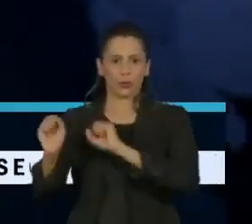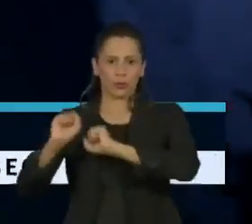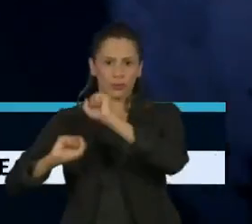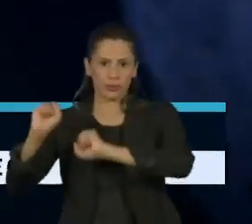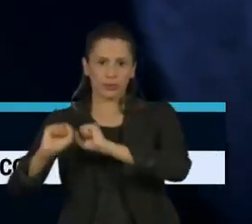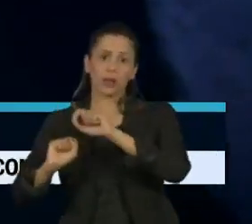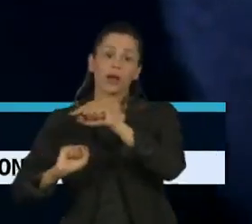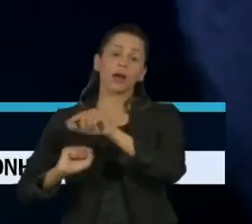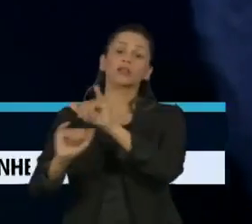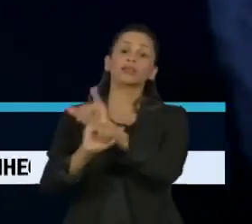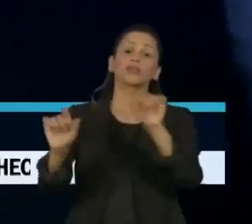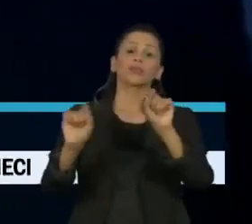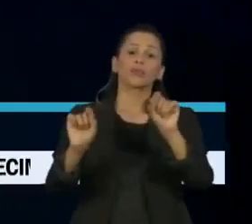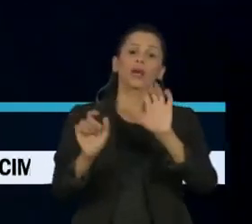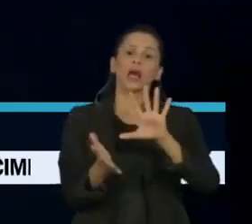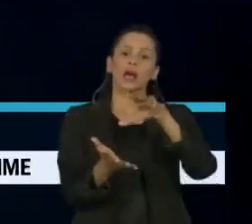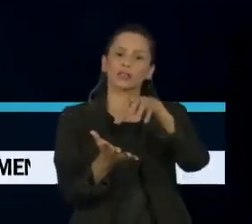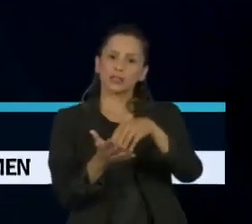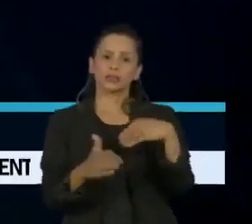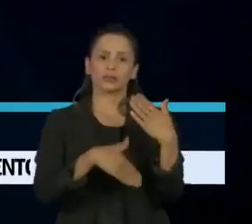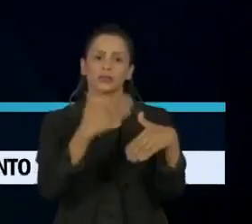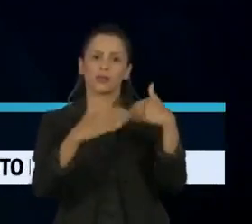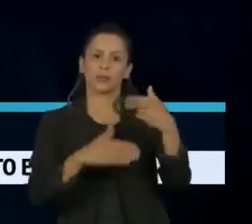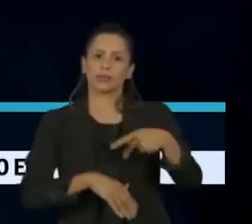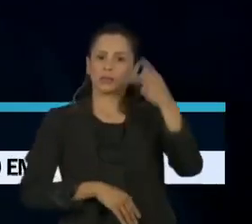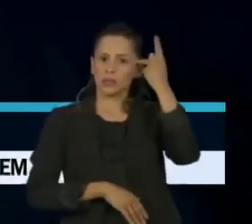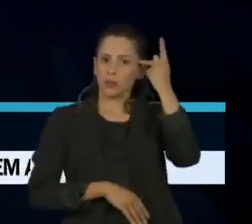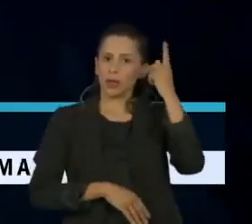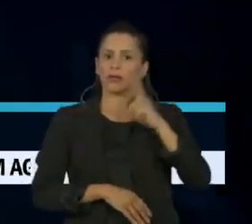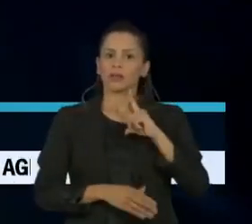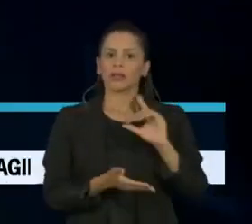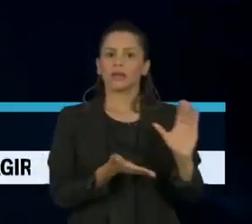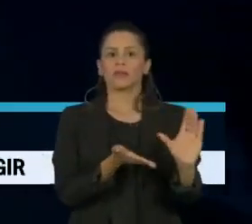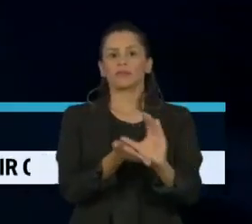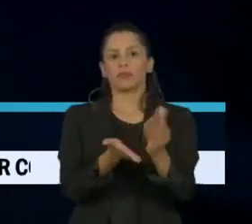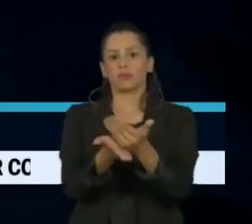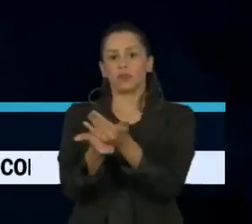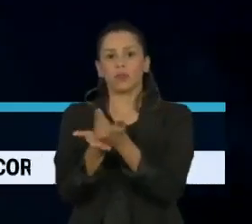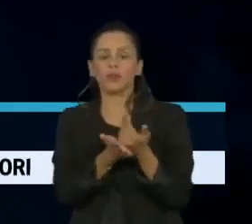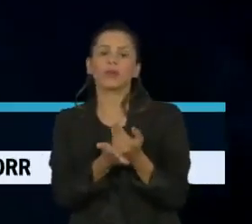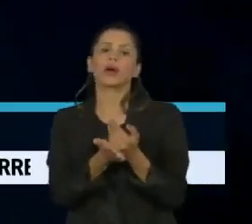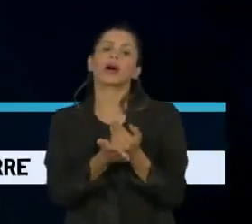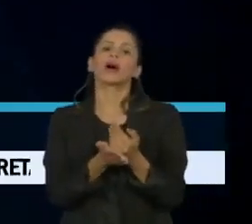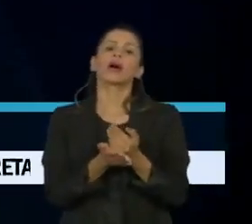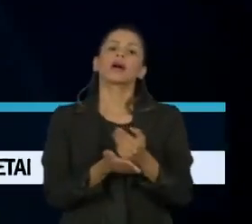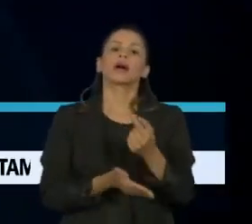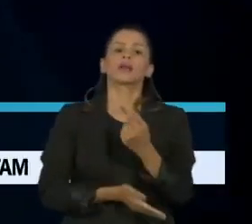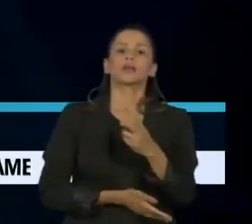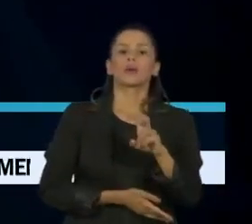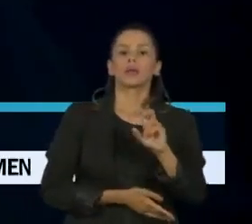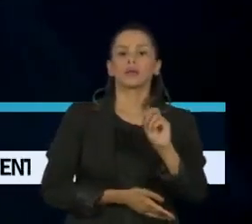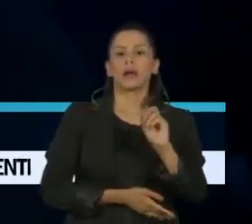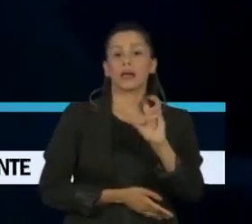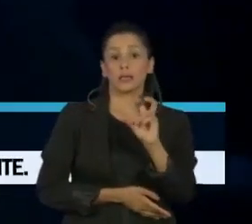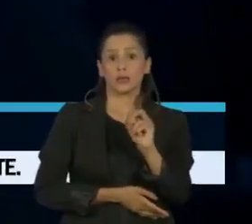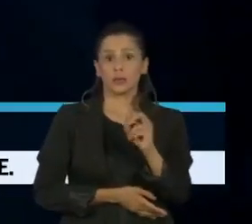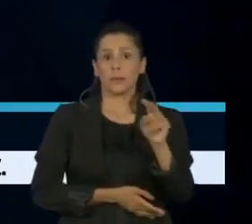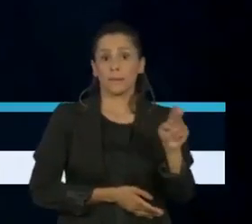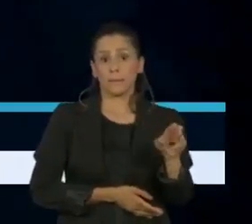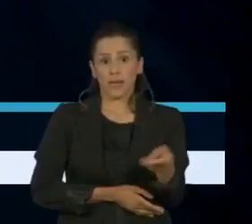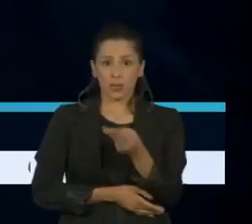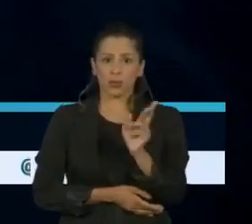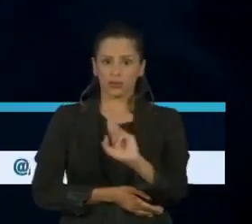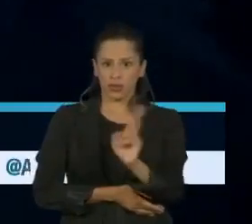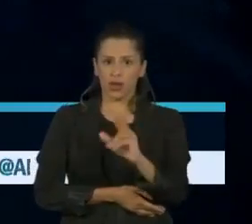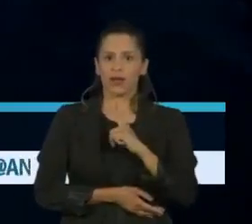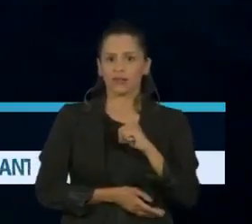Agência de Desenvolvimento de São Paulo captou 50 milhões de reais no mercado internacional para financiar projetos. E o governo paulista